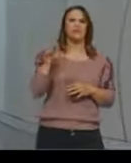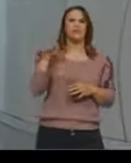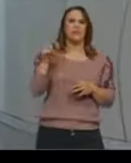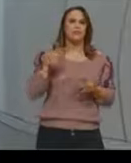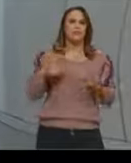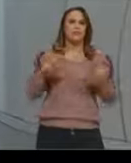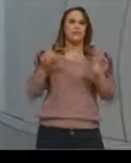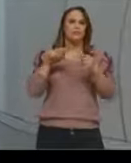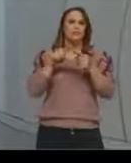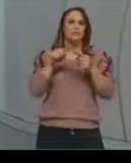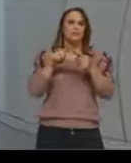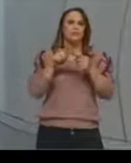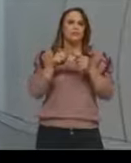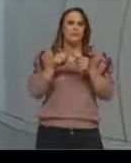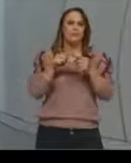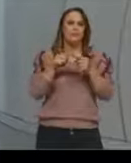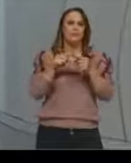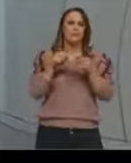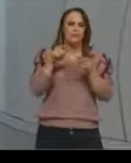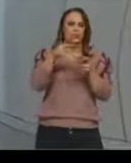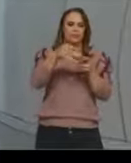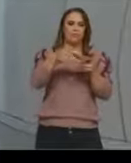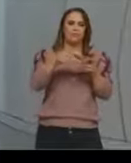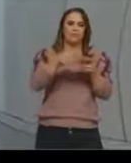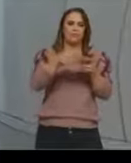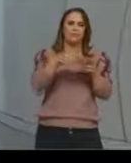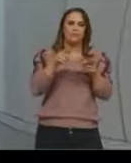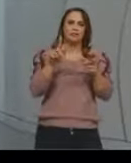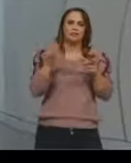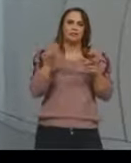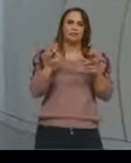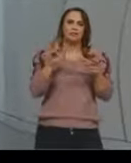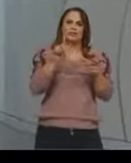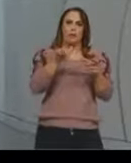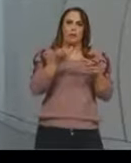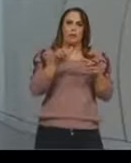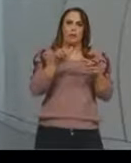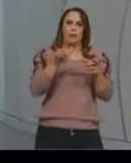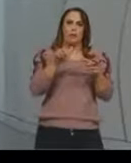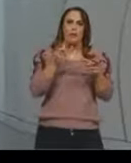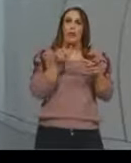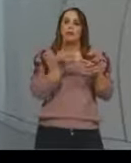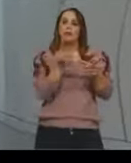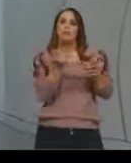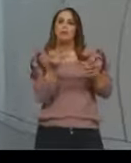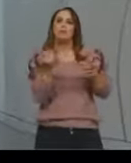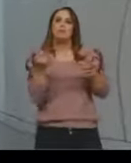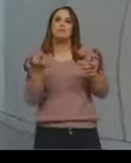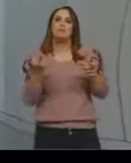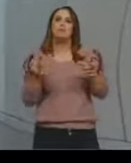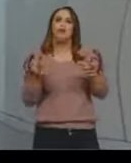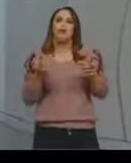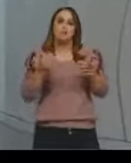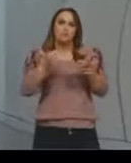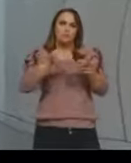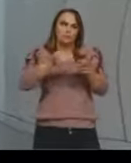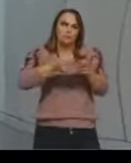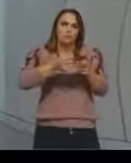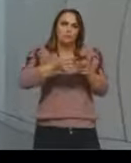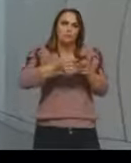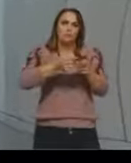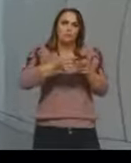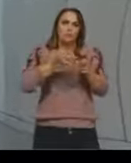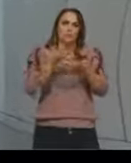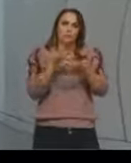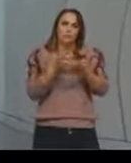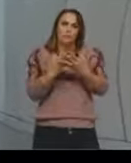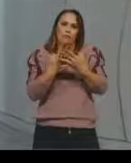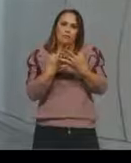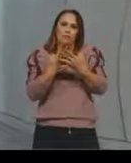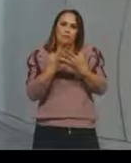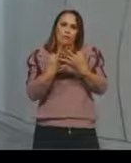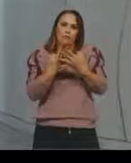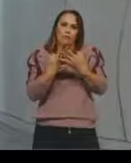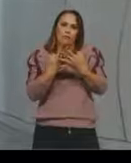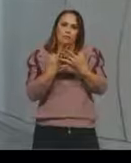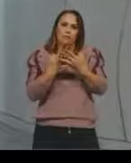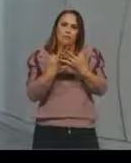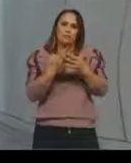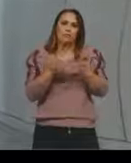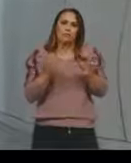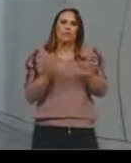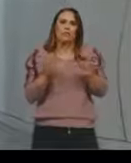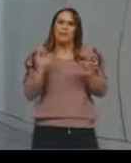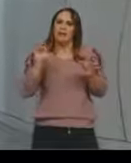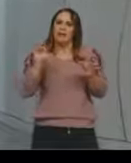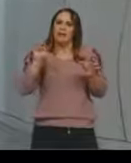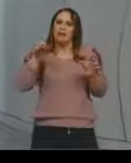porém, também a variedade ali de furos é menor, ou seja, a facilidade com que o DNA poderia passar por ele